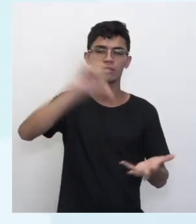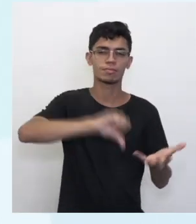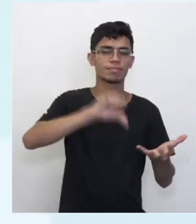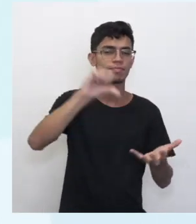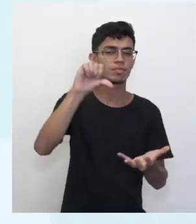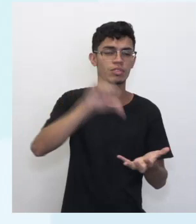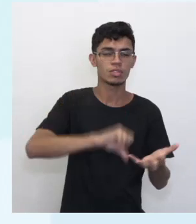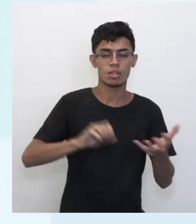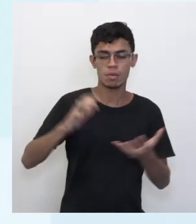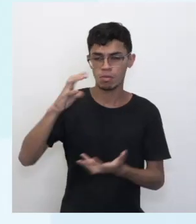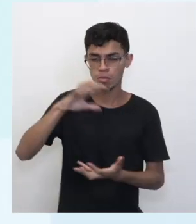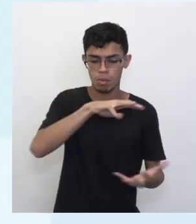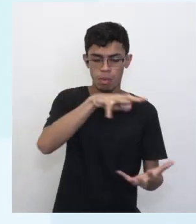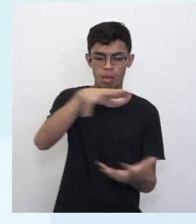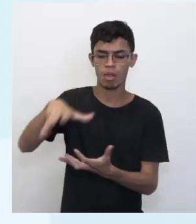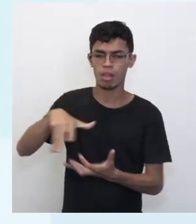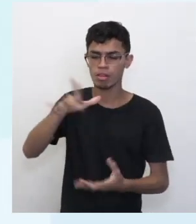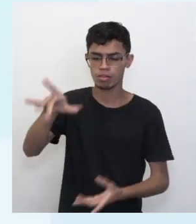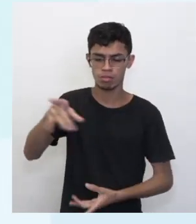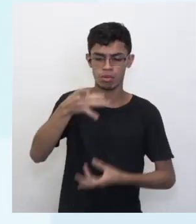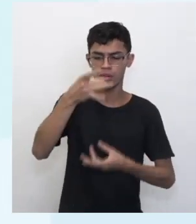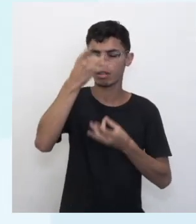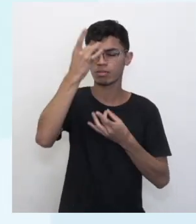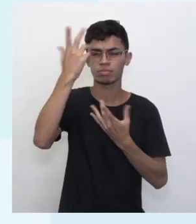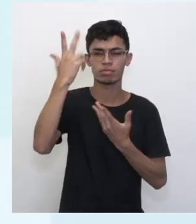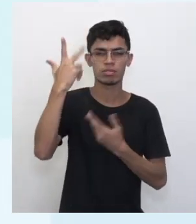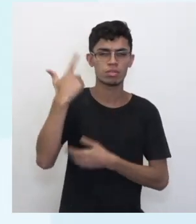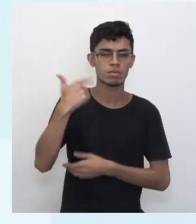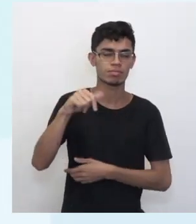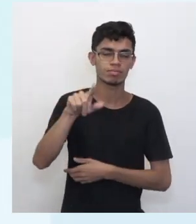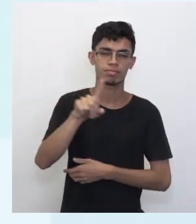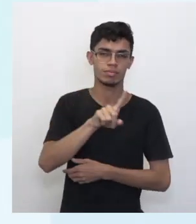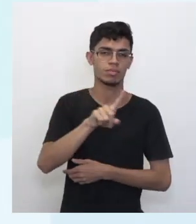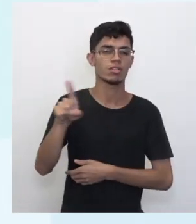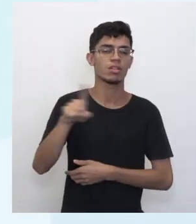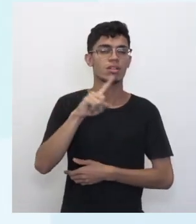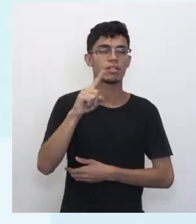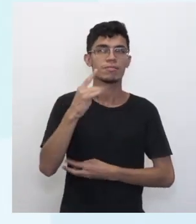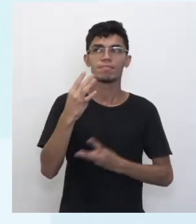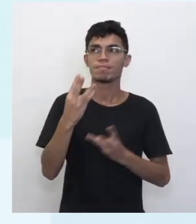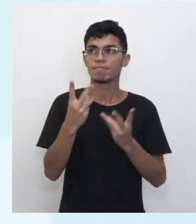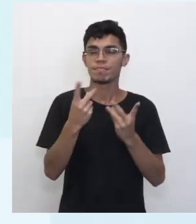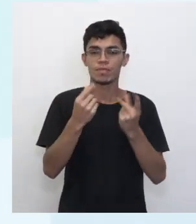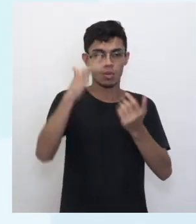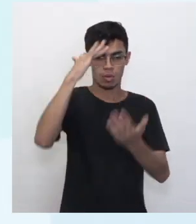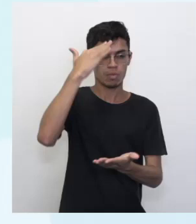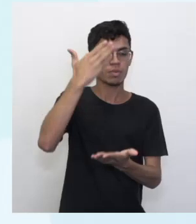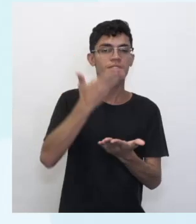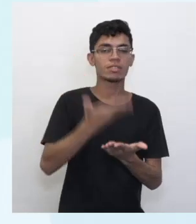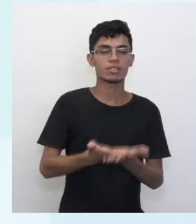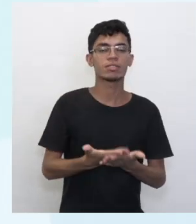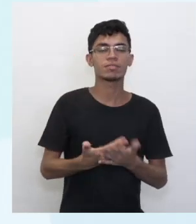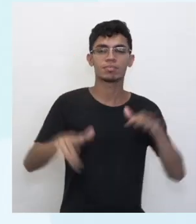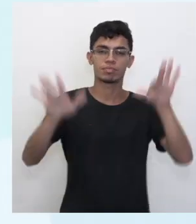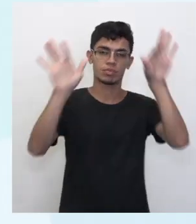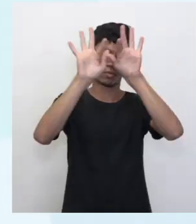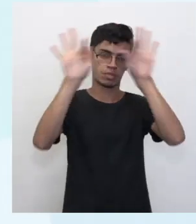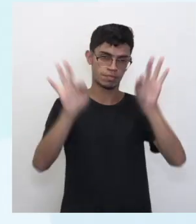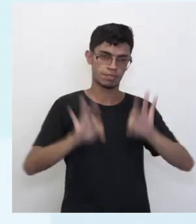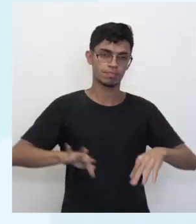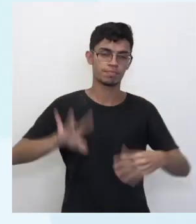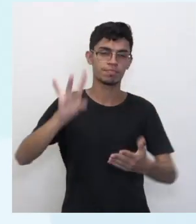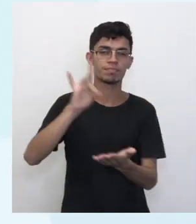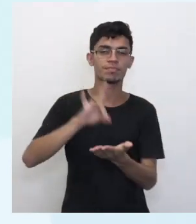permitir que a maldade do mundo te pareça normal. Pra não perder a magia de acreditar na felicidade real